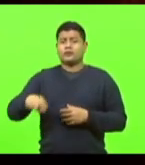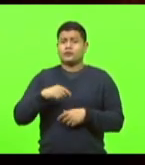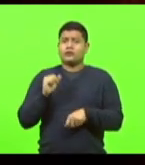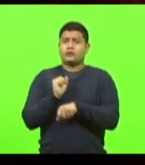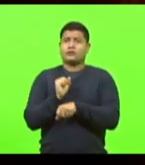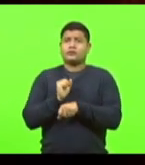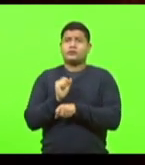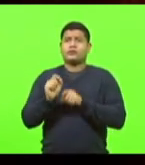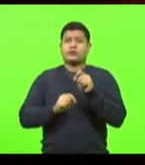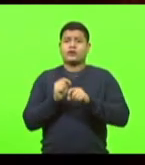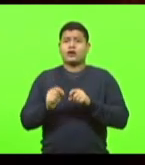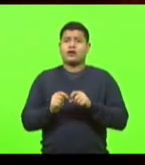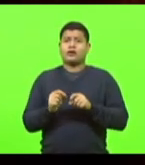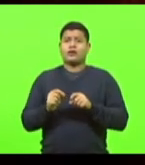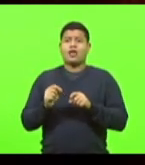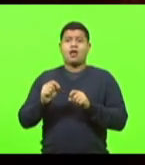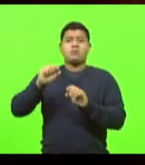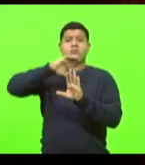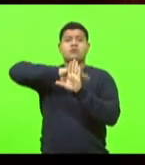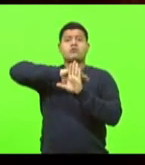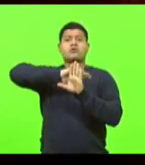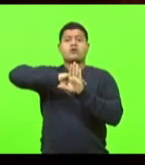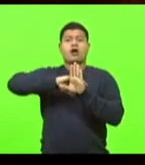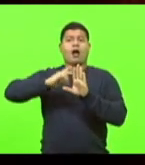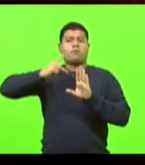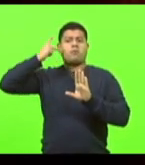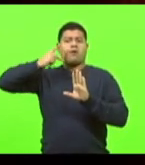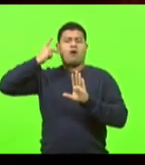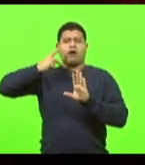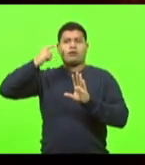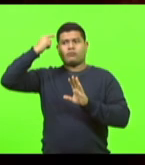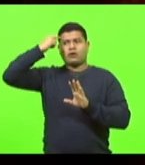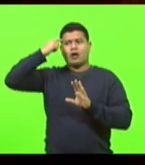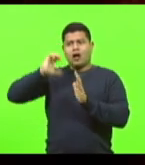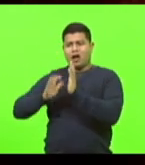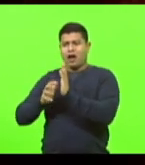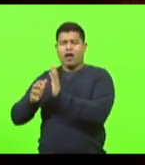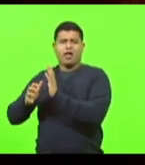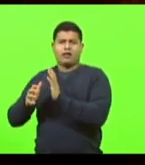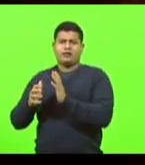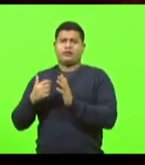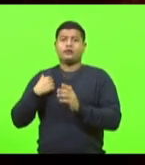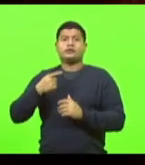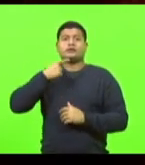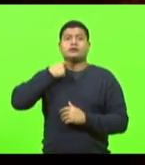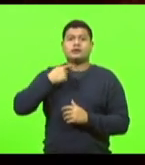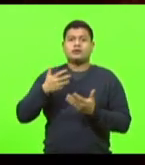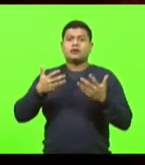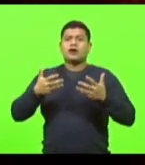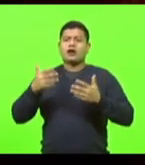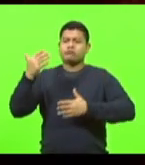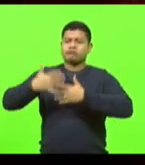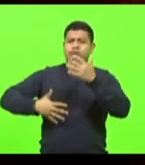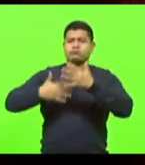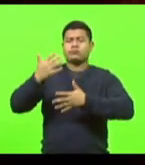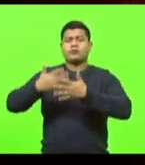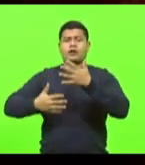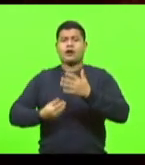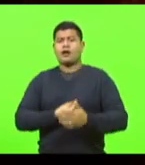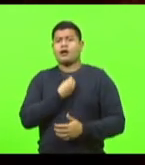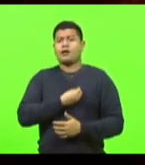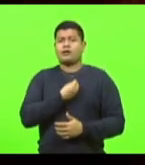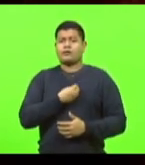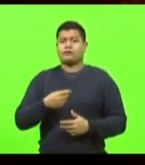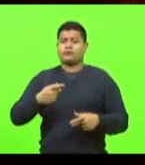ingrediente político partidário, ou seja, uma vontade explícita de atrapalhar a vida dos